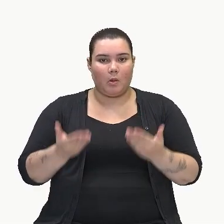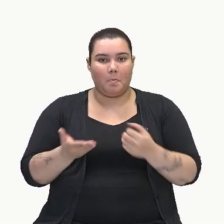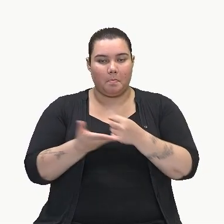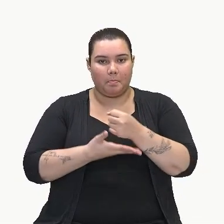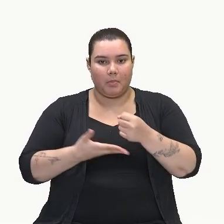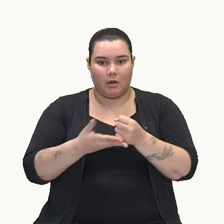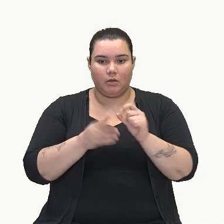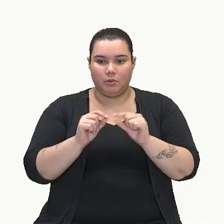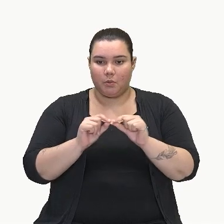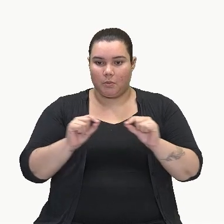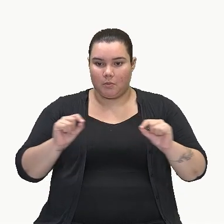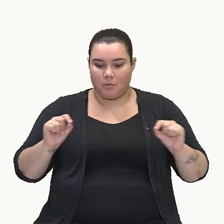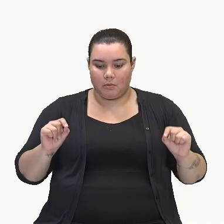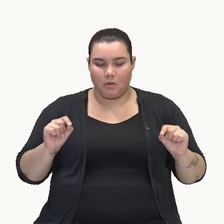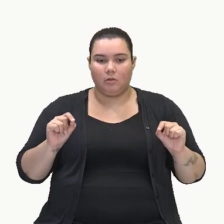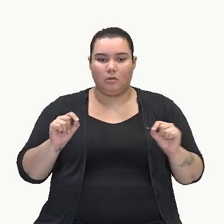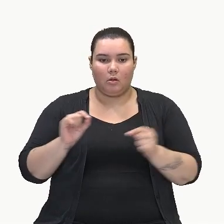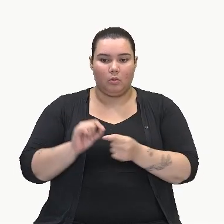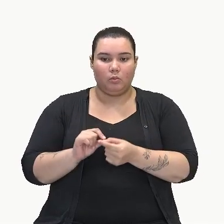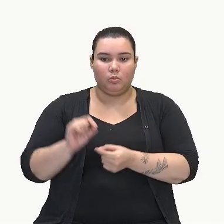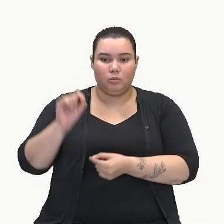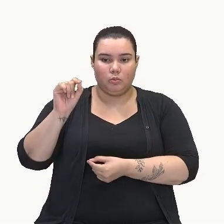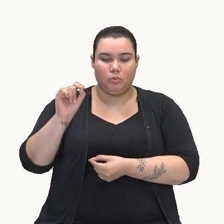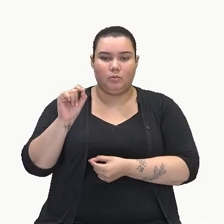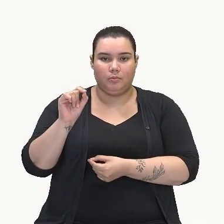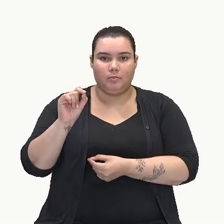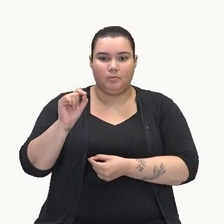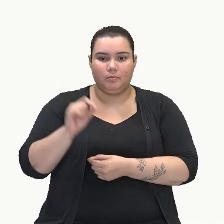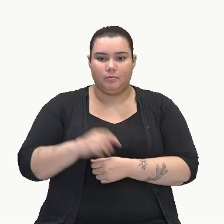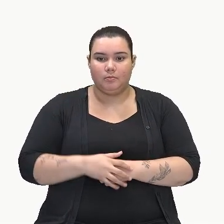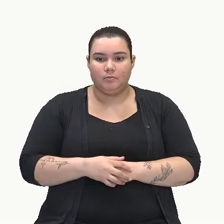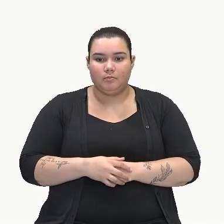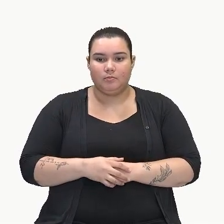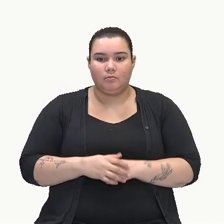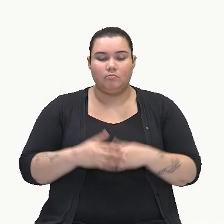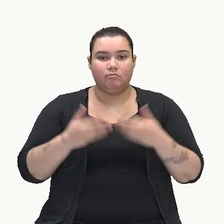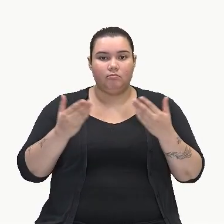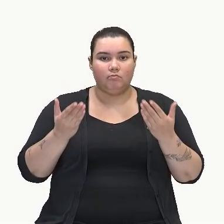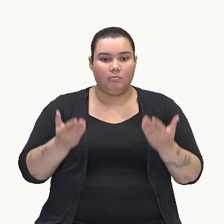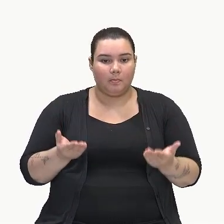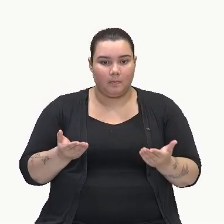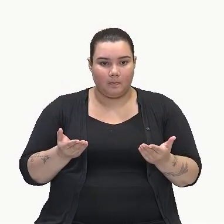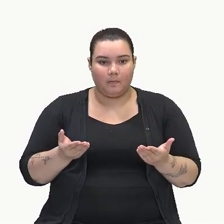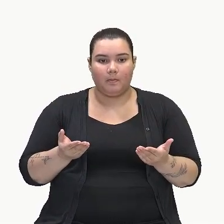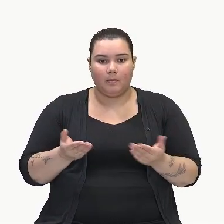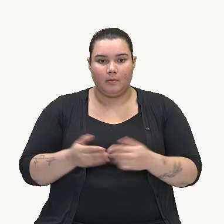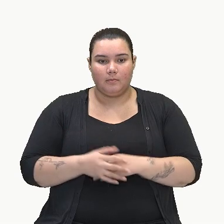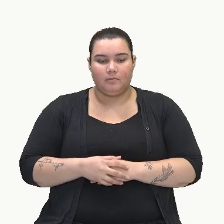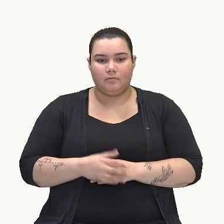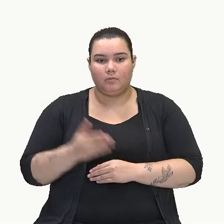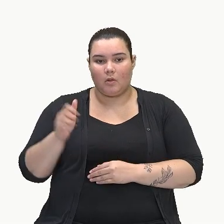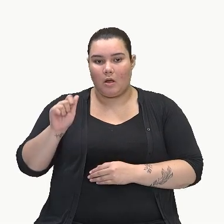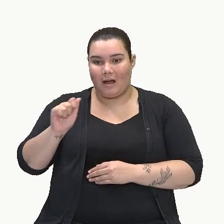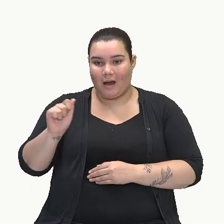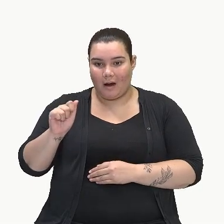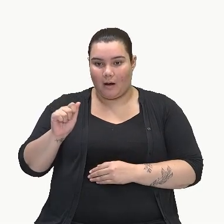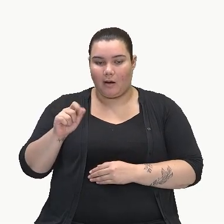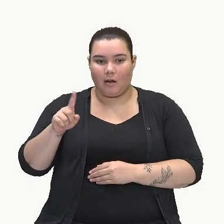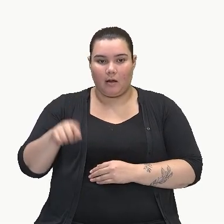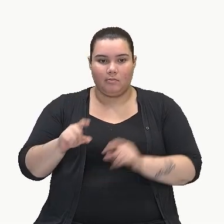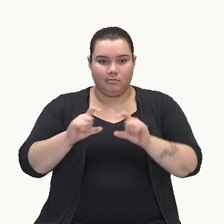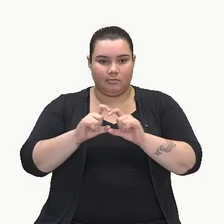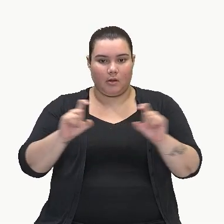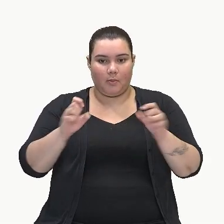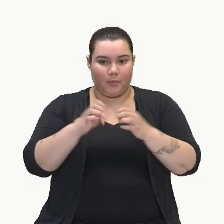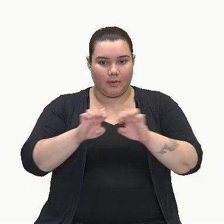a altura como largura, tá? Então, aqui, ó, a área da nossa figura, a gente vai representar